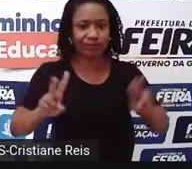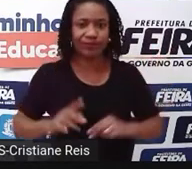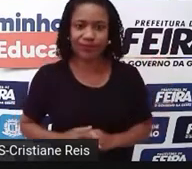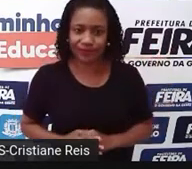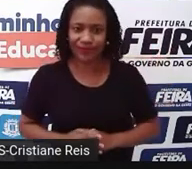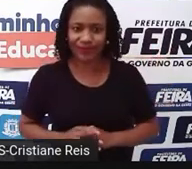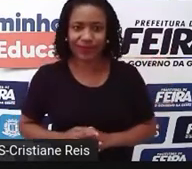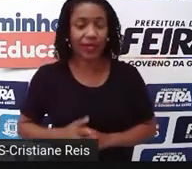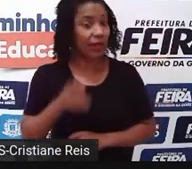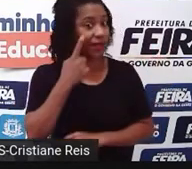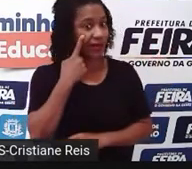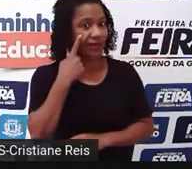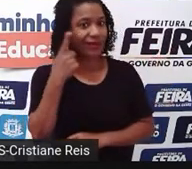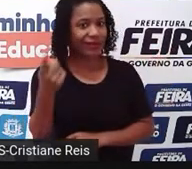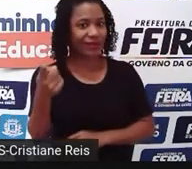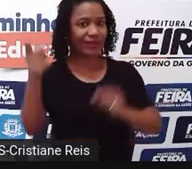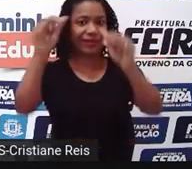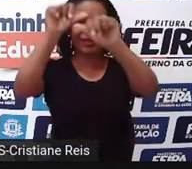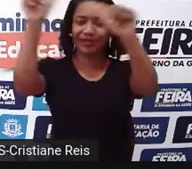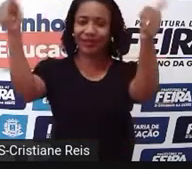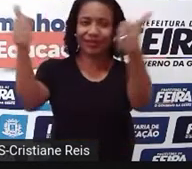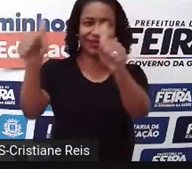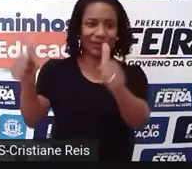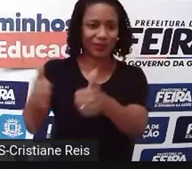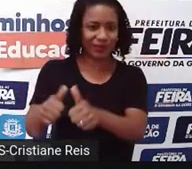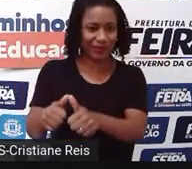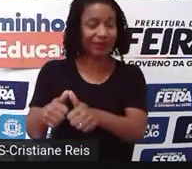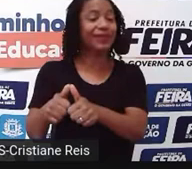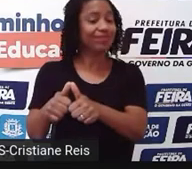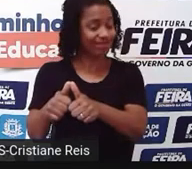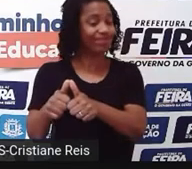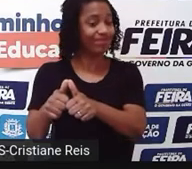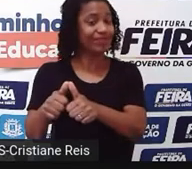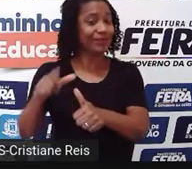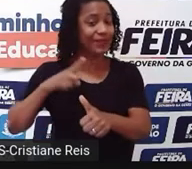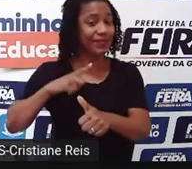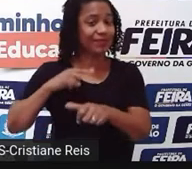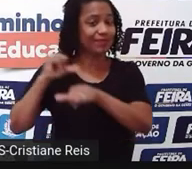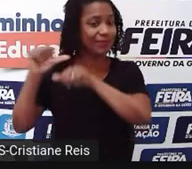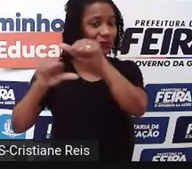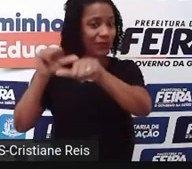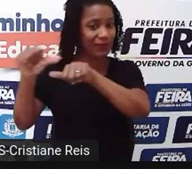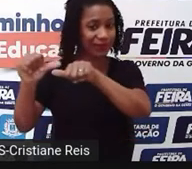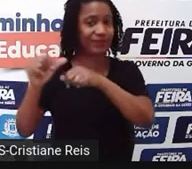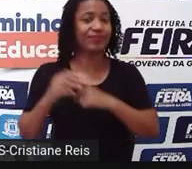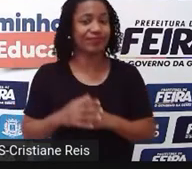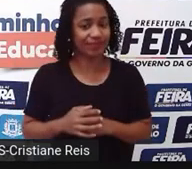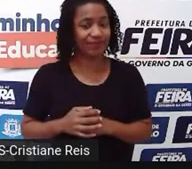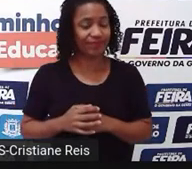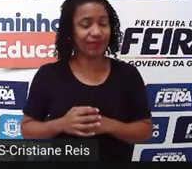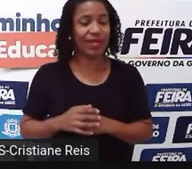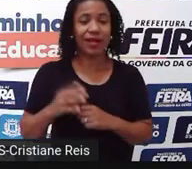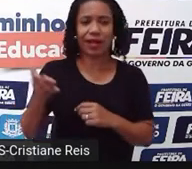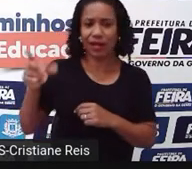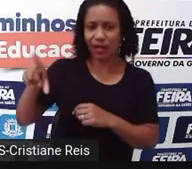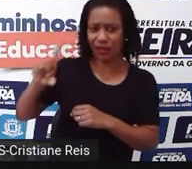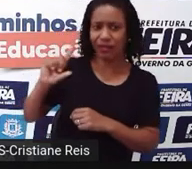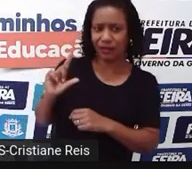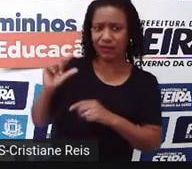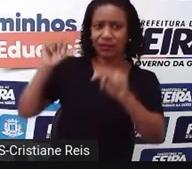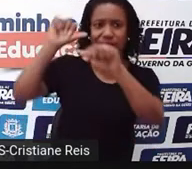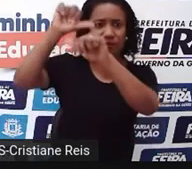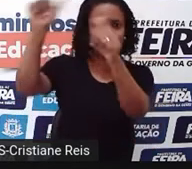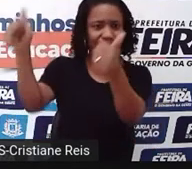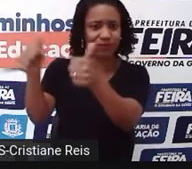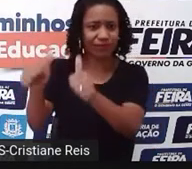mapa, que também já tinha sido alterado, né? No período que ele foi feito. Mas era, vamos dizer assim, uma alteração menor. Então, no